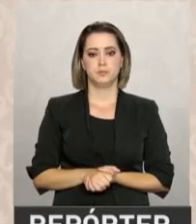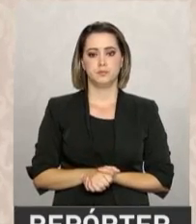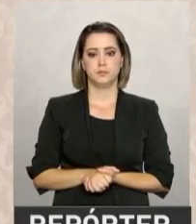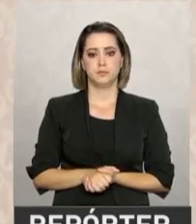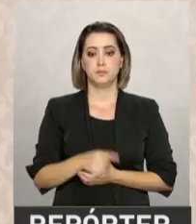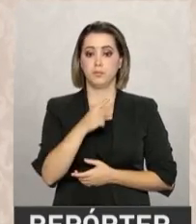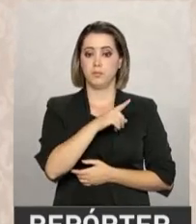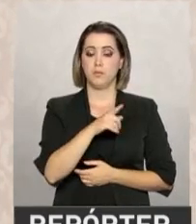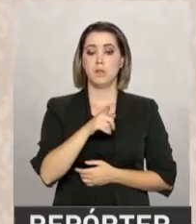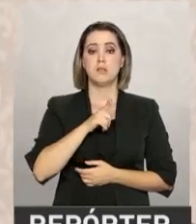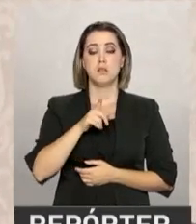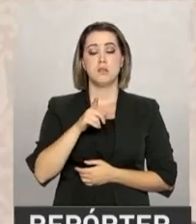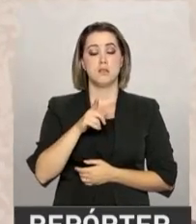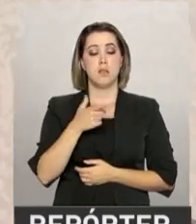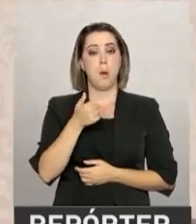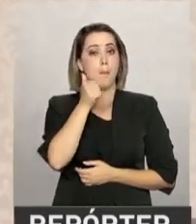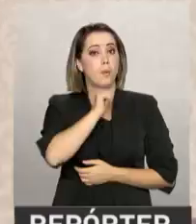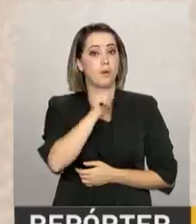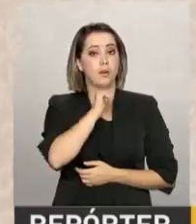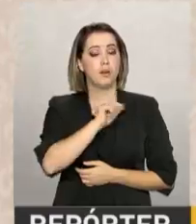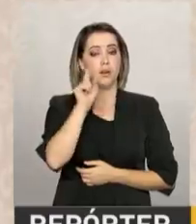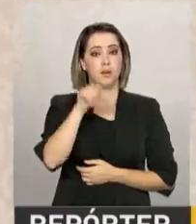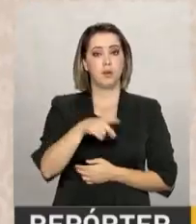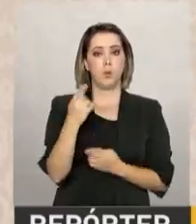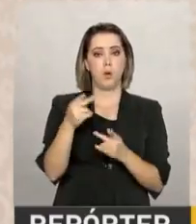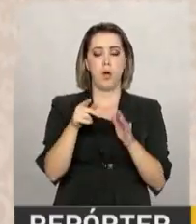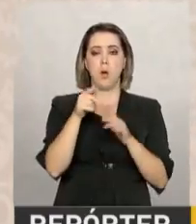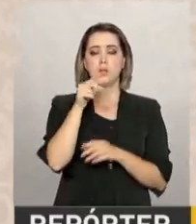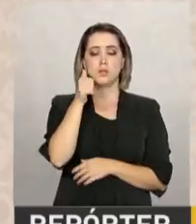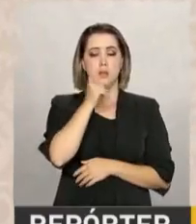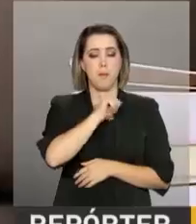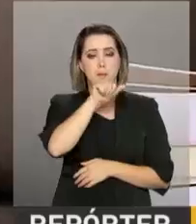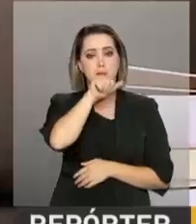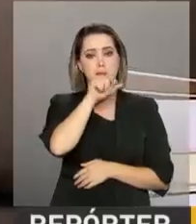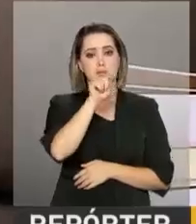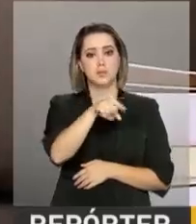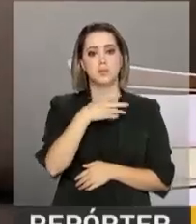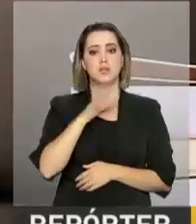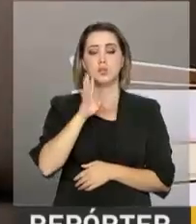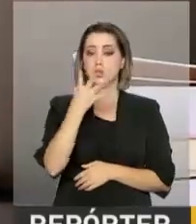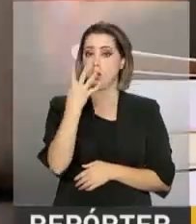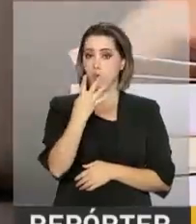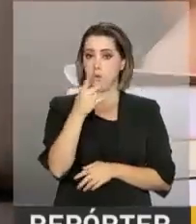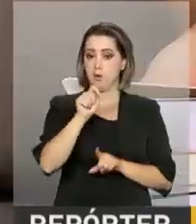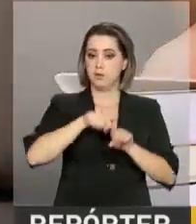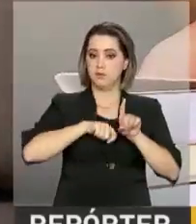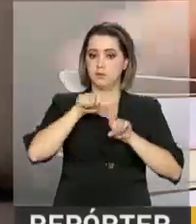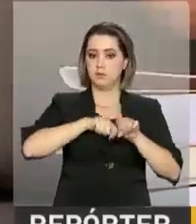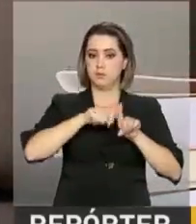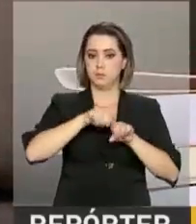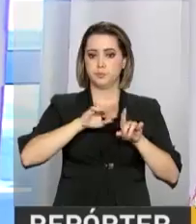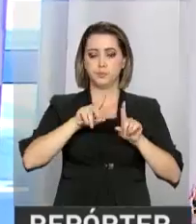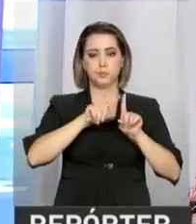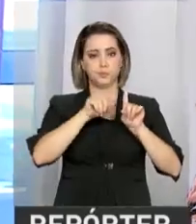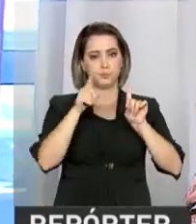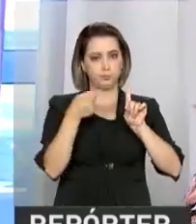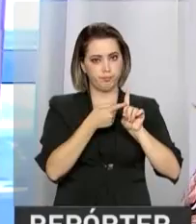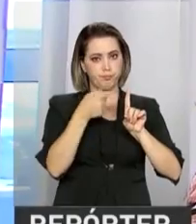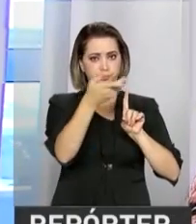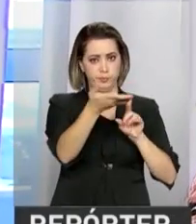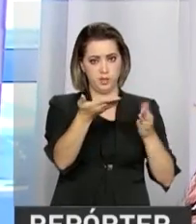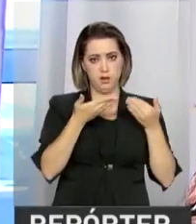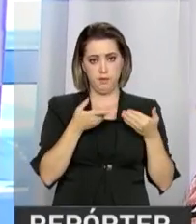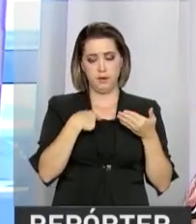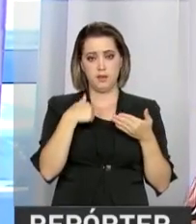Ser mulher é também poder ser mãe. Caminho escolhido por Emanuela, que está com quatro meses de gestação. Ela vai